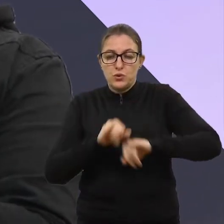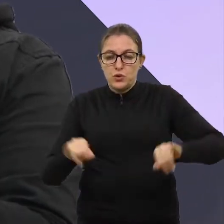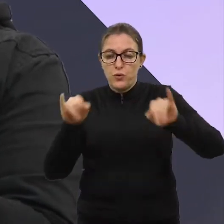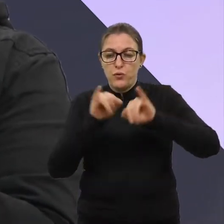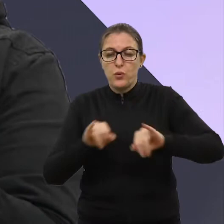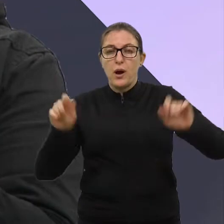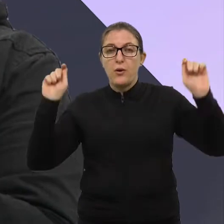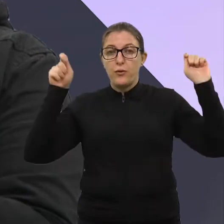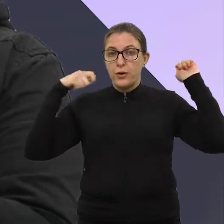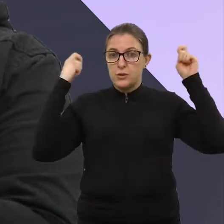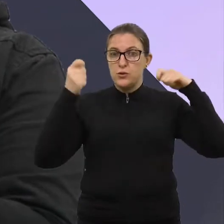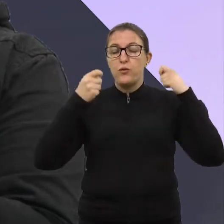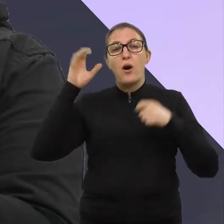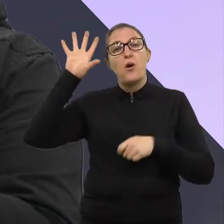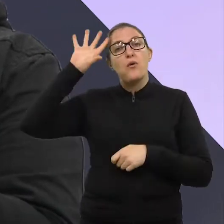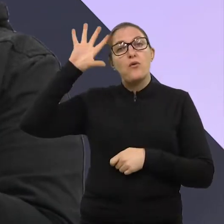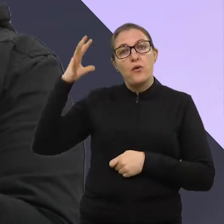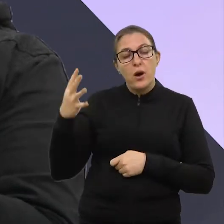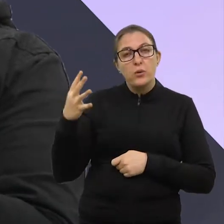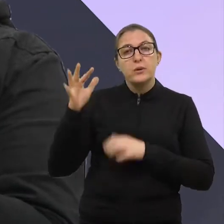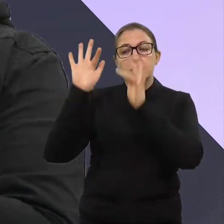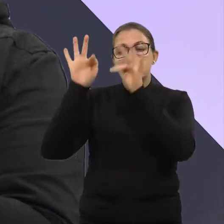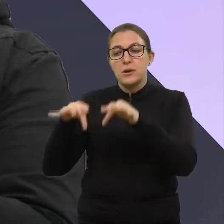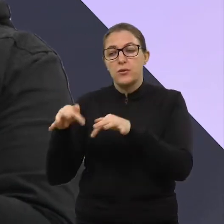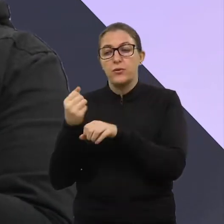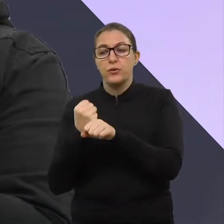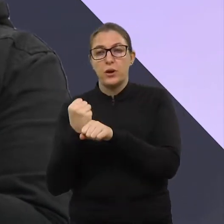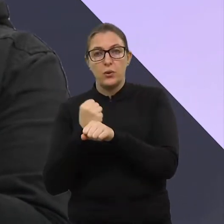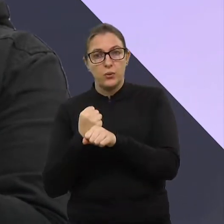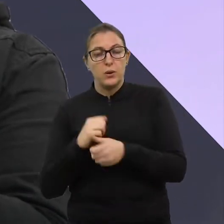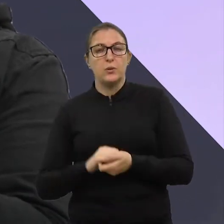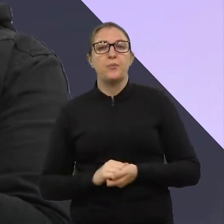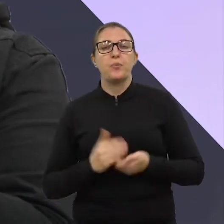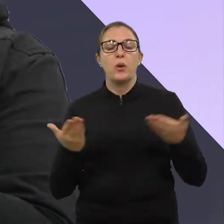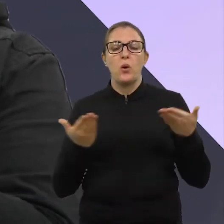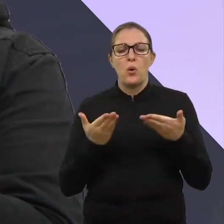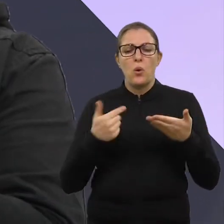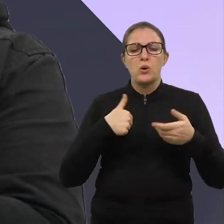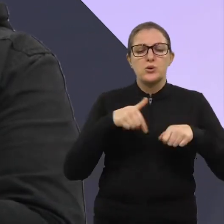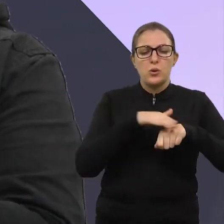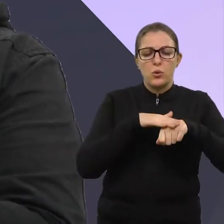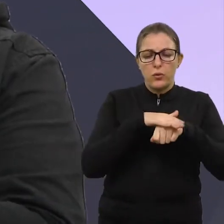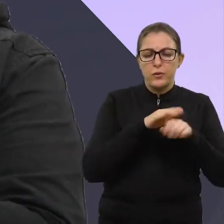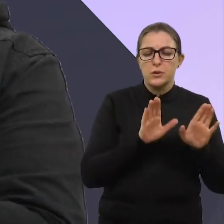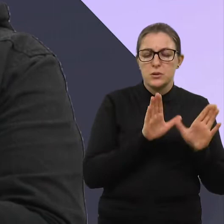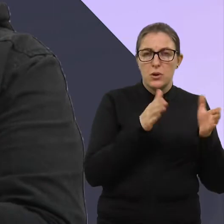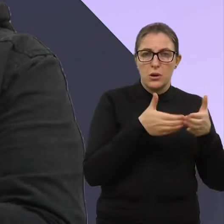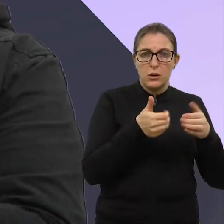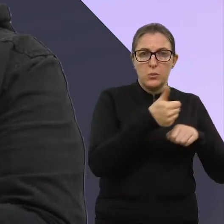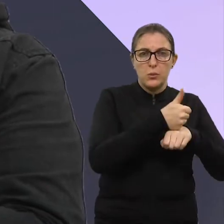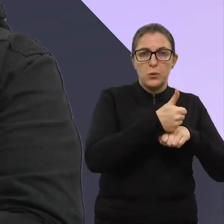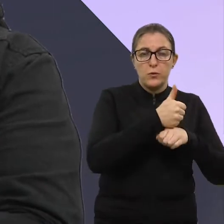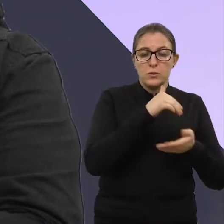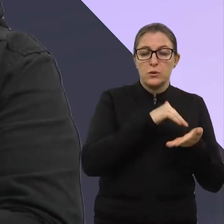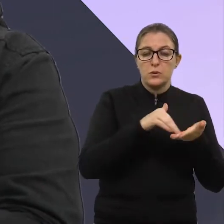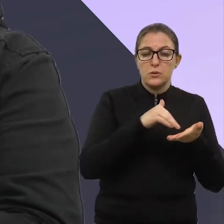Hoje eu comentava com a equipe, a gente está quase, a gente está aguardando um cenário que imaginamos que possa acontecer para a gente definir mesmo,